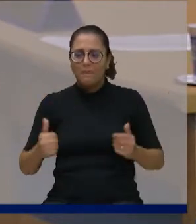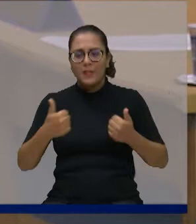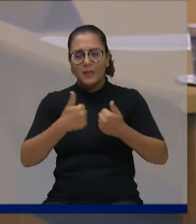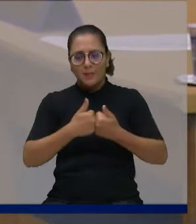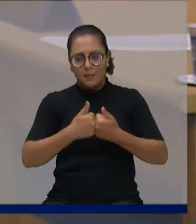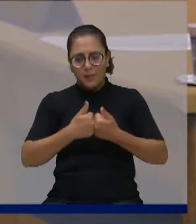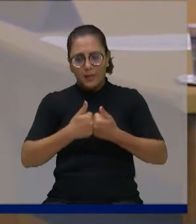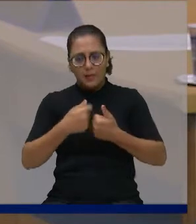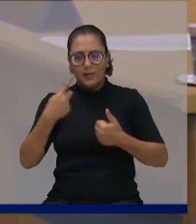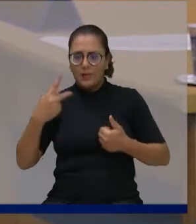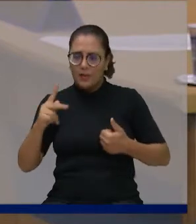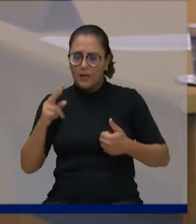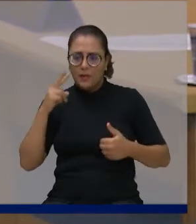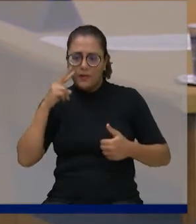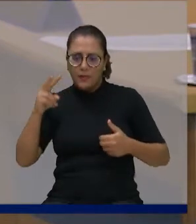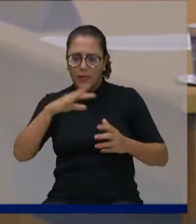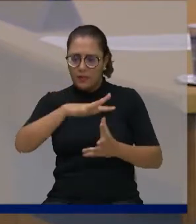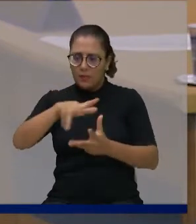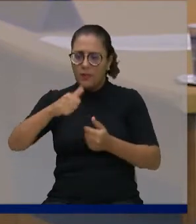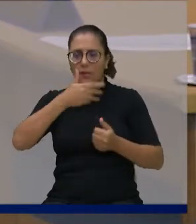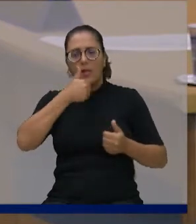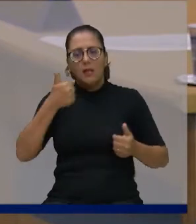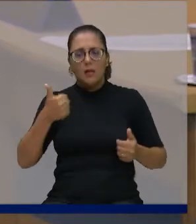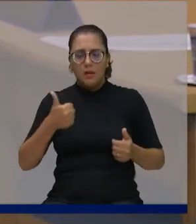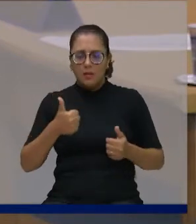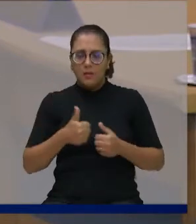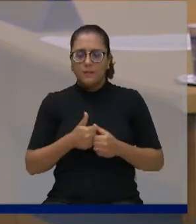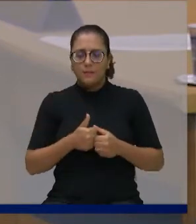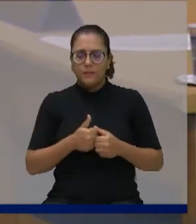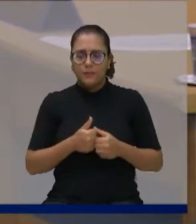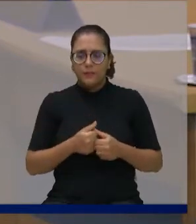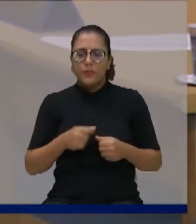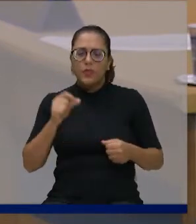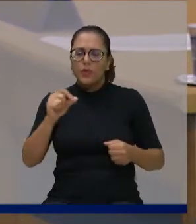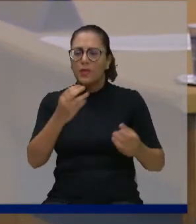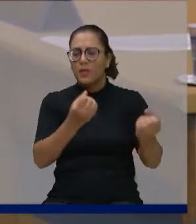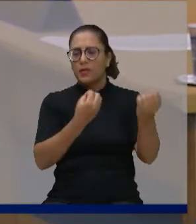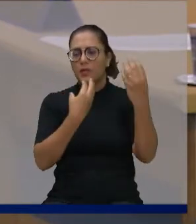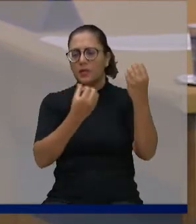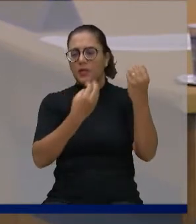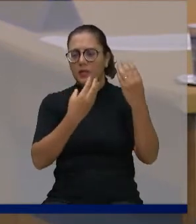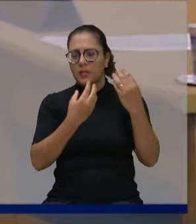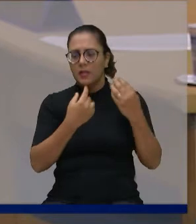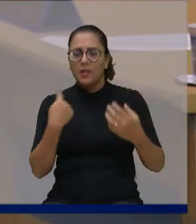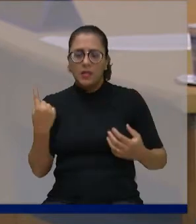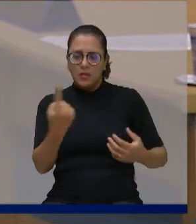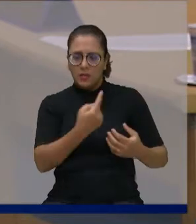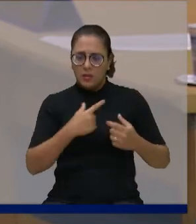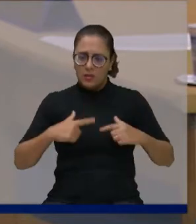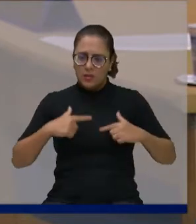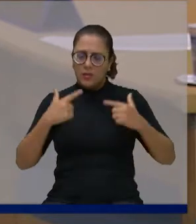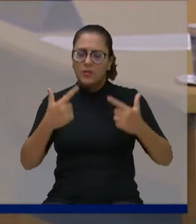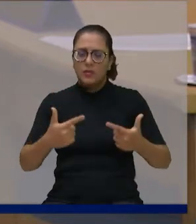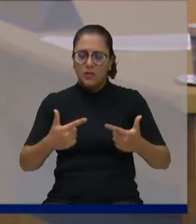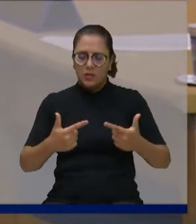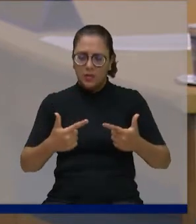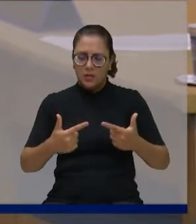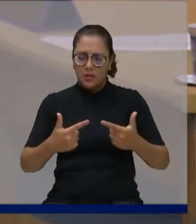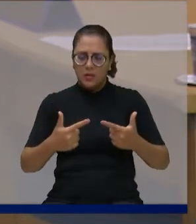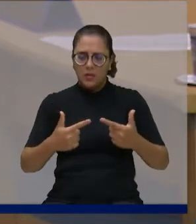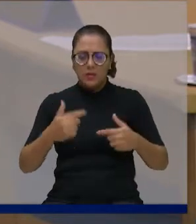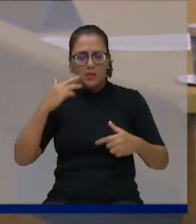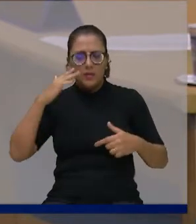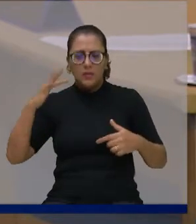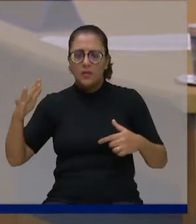um mundo melhor. A lição que ela nos deixa é lutar, alcançar seus sonhos e, principalmente, nunca esquecer